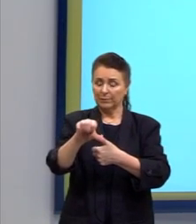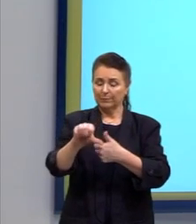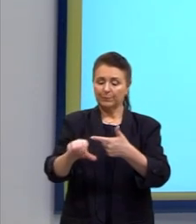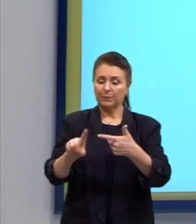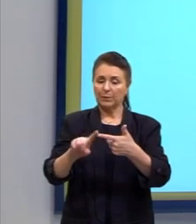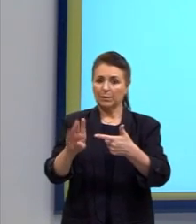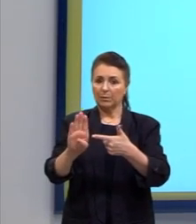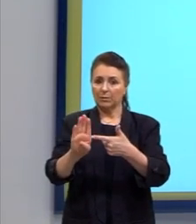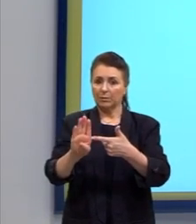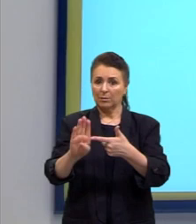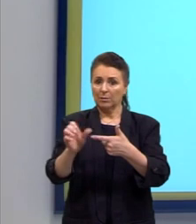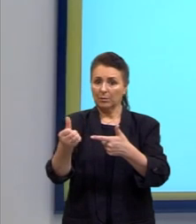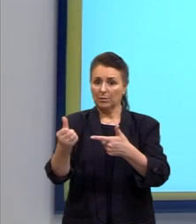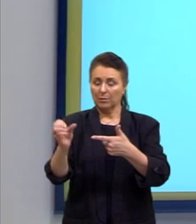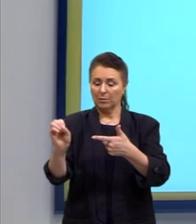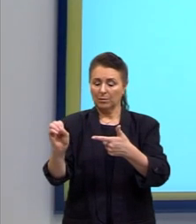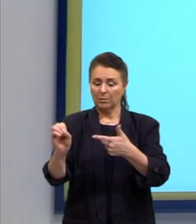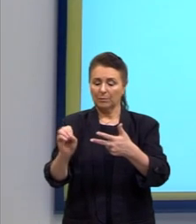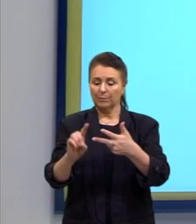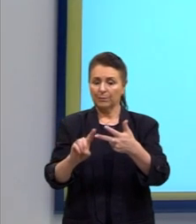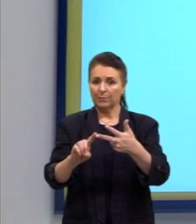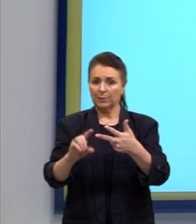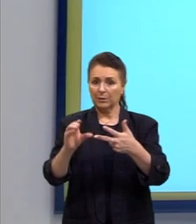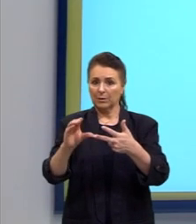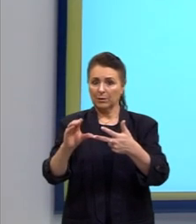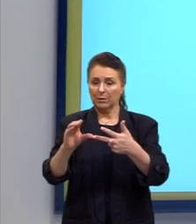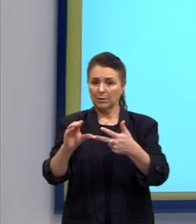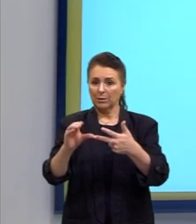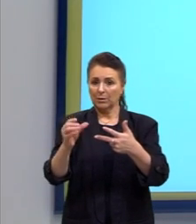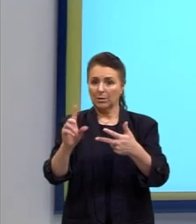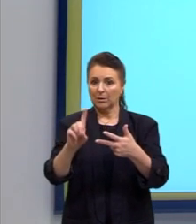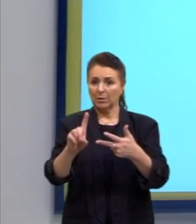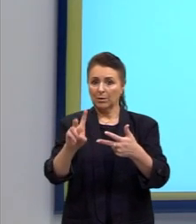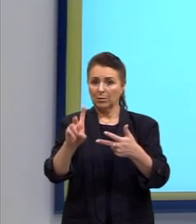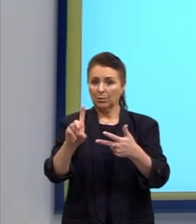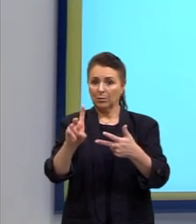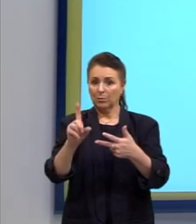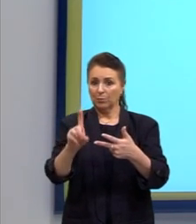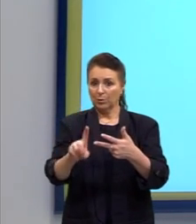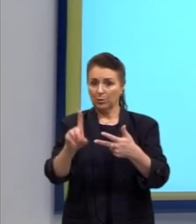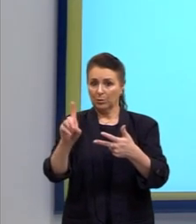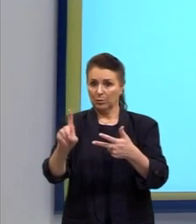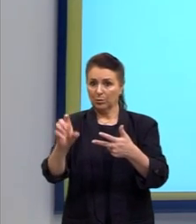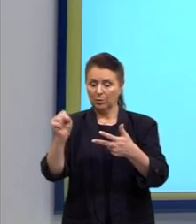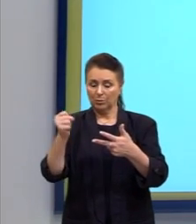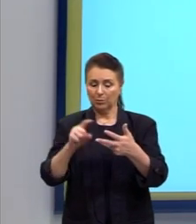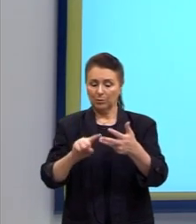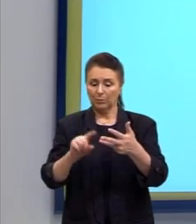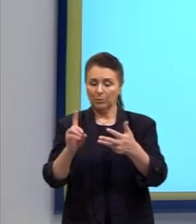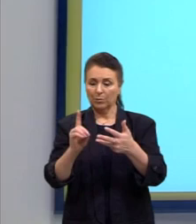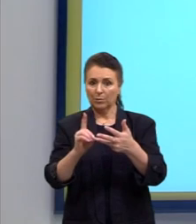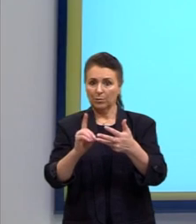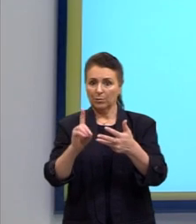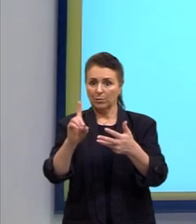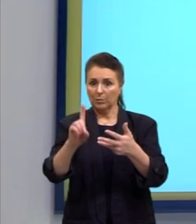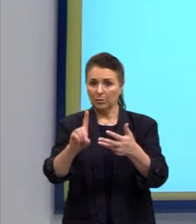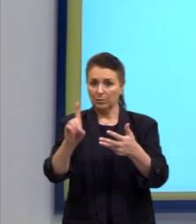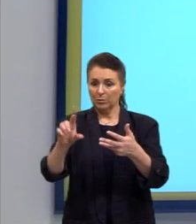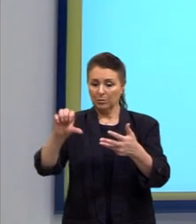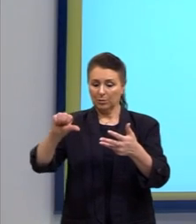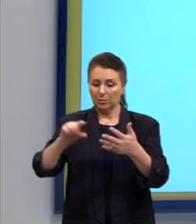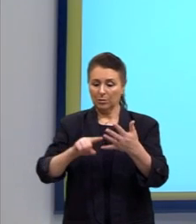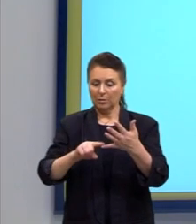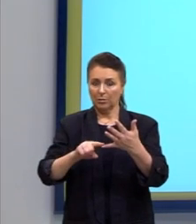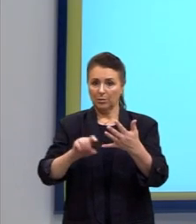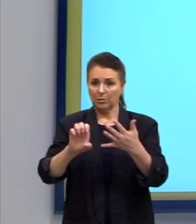Letra B, 60. Letra C, 118. Letra D, 119. E